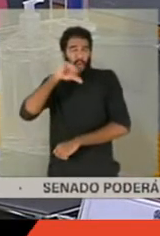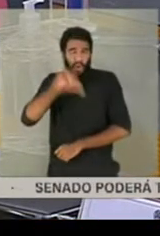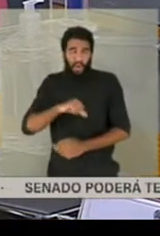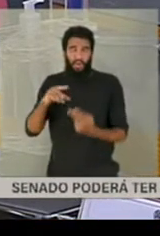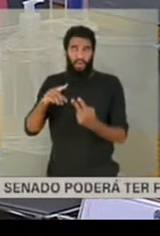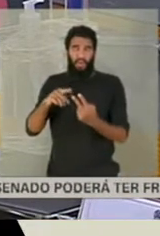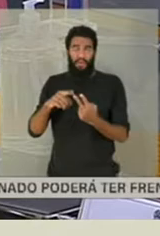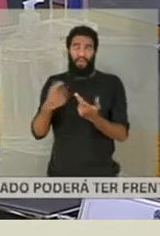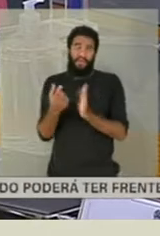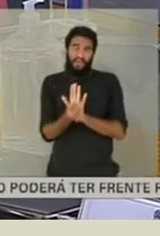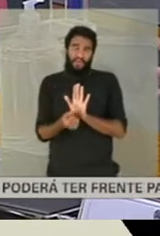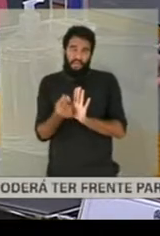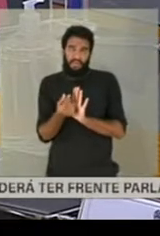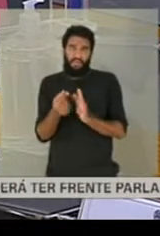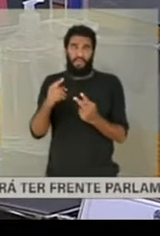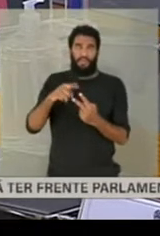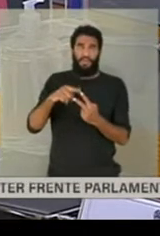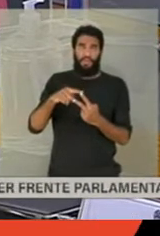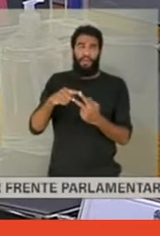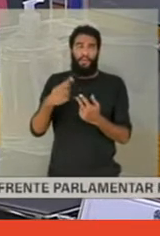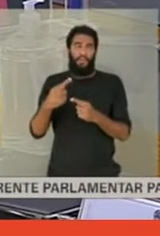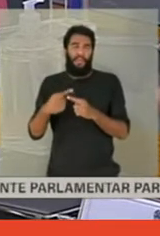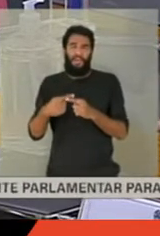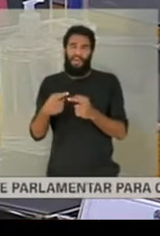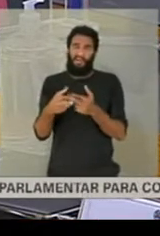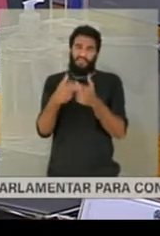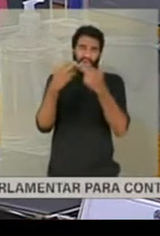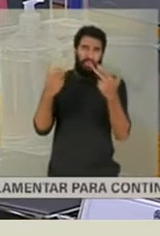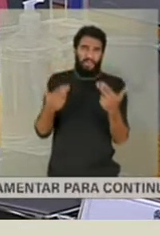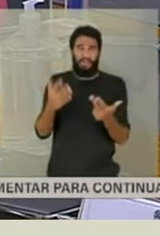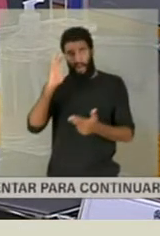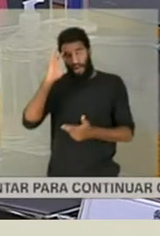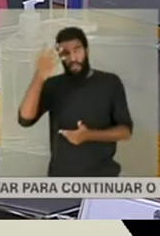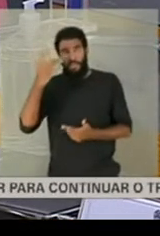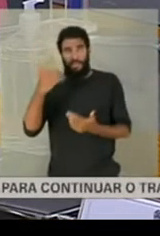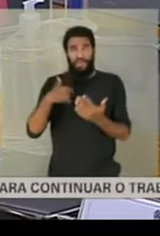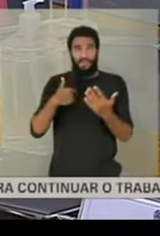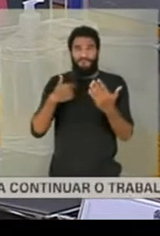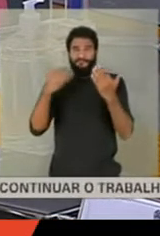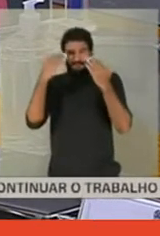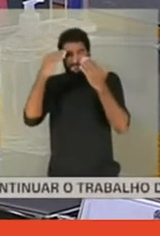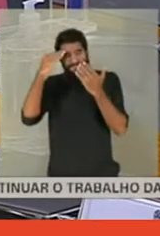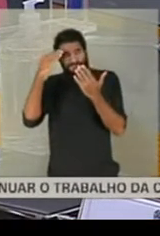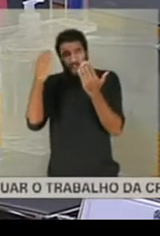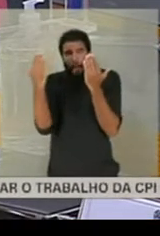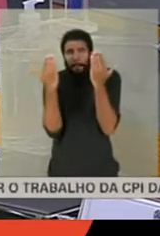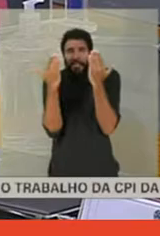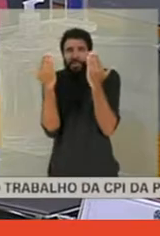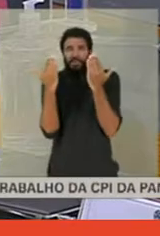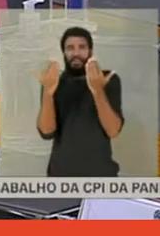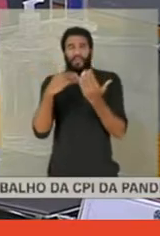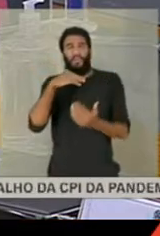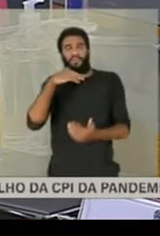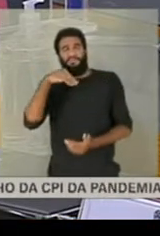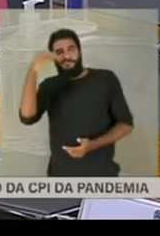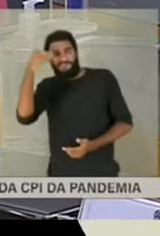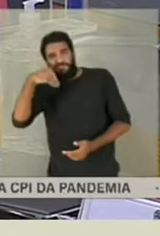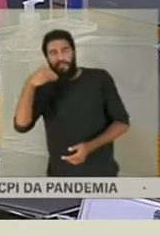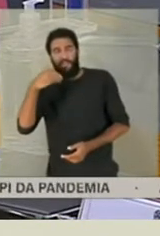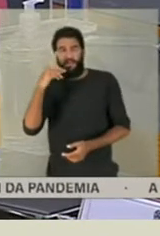emocional, porque diante do contexto, diante que aconteceu, a gente não estava bem psicologicamente. Assim como a gente não está até hoje. Então,